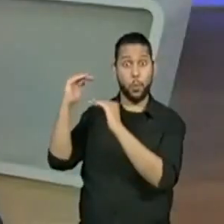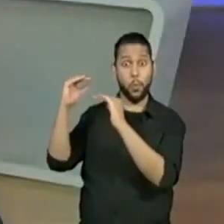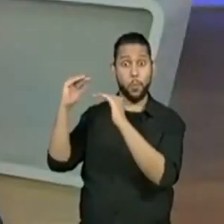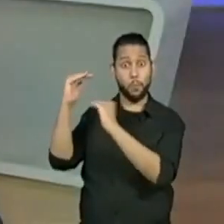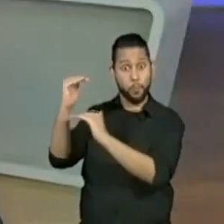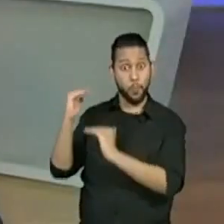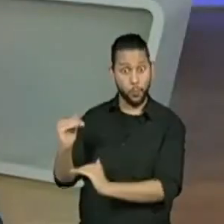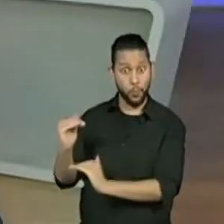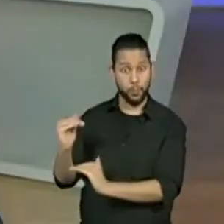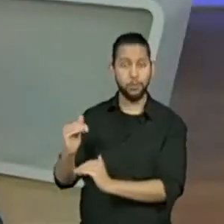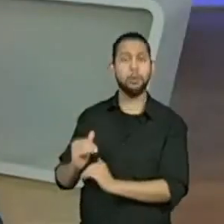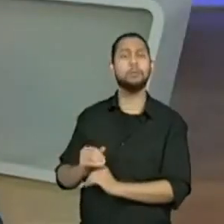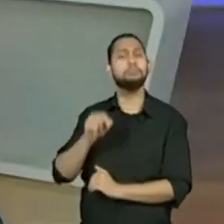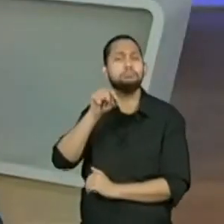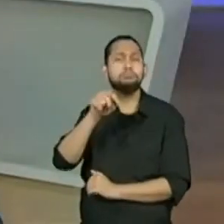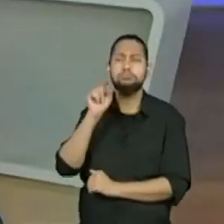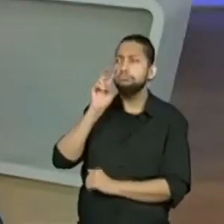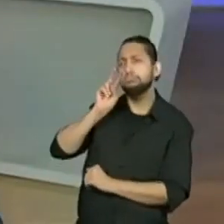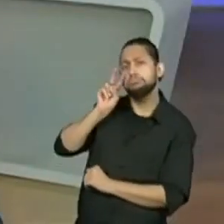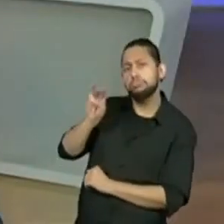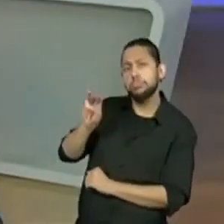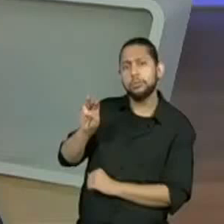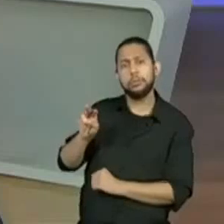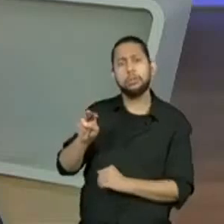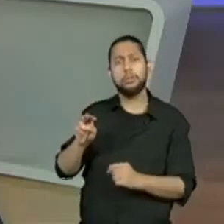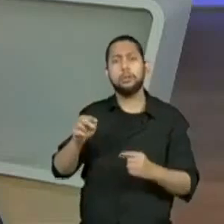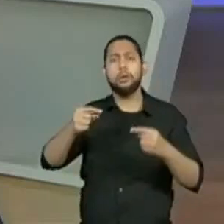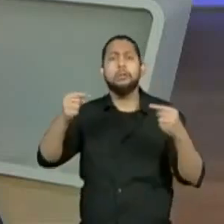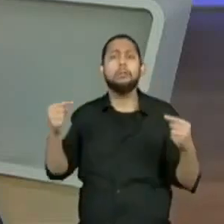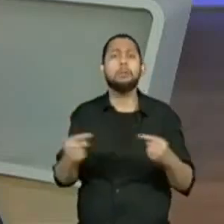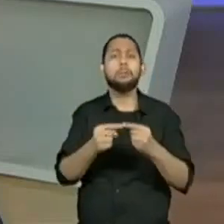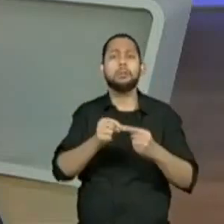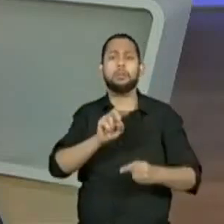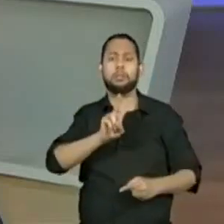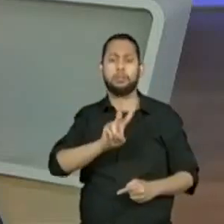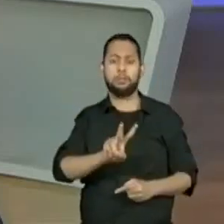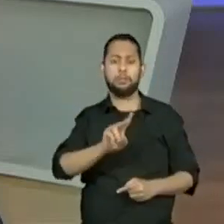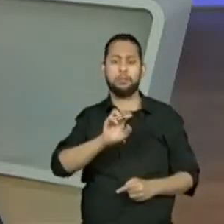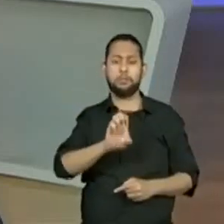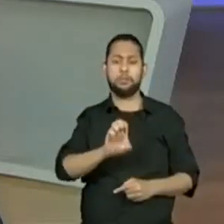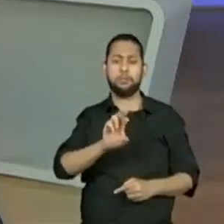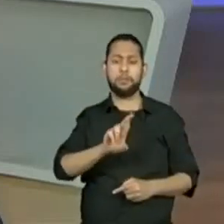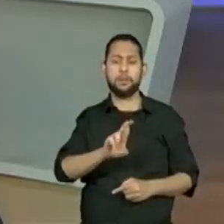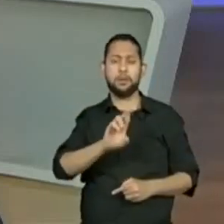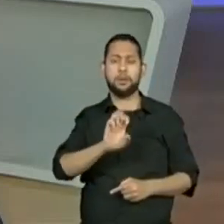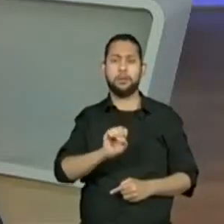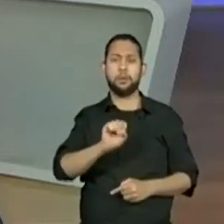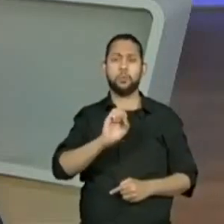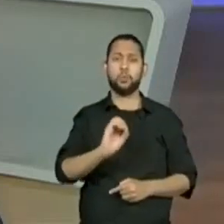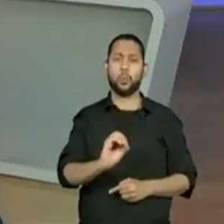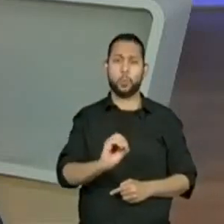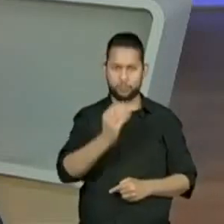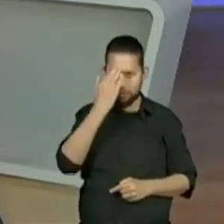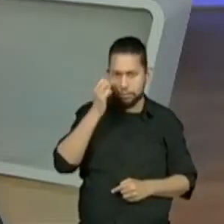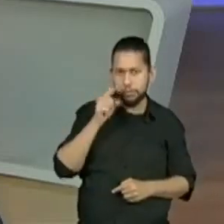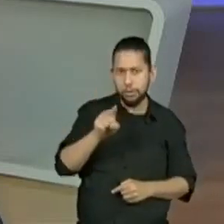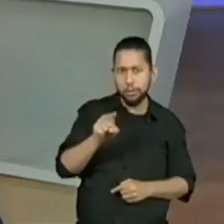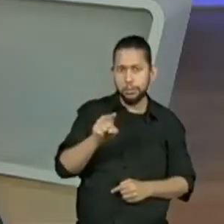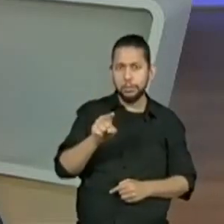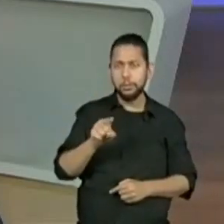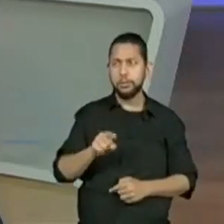poderia dizer o que é um verso? E dar um exemplo. Primeiro, o que é um verso? Ó, a está